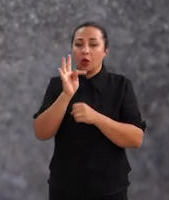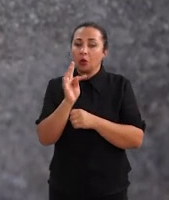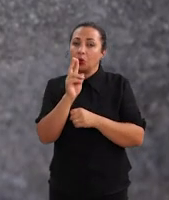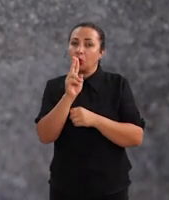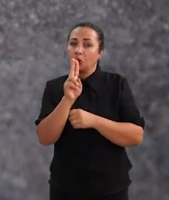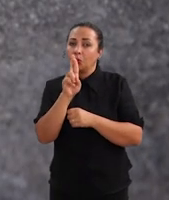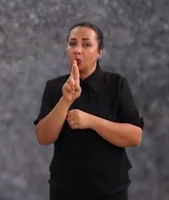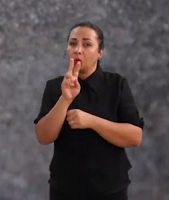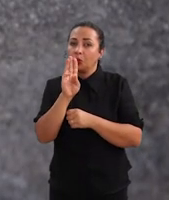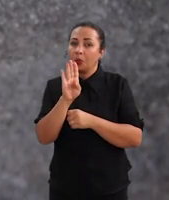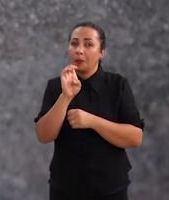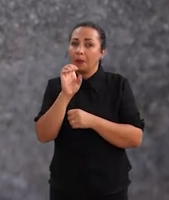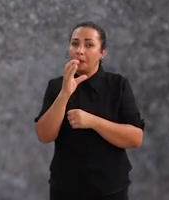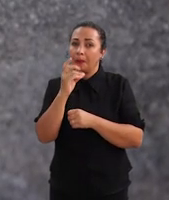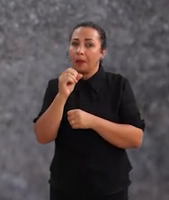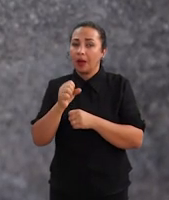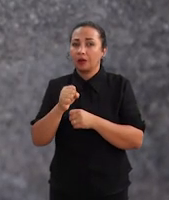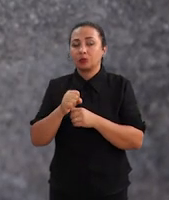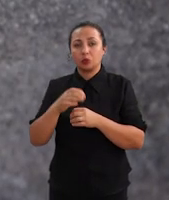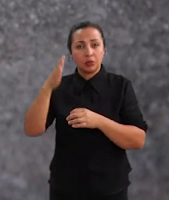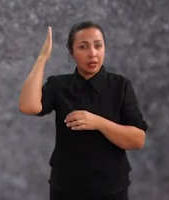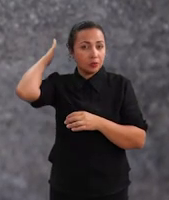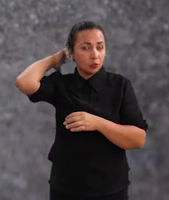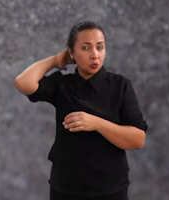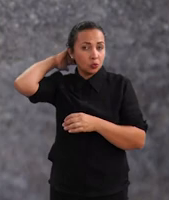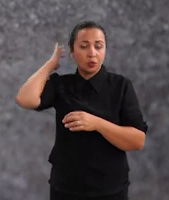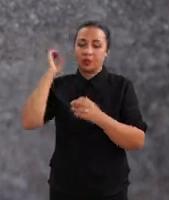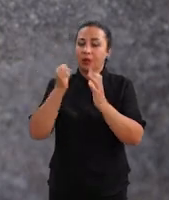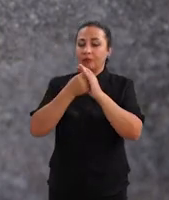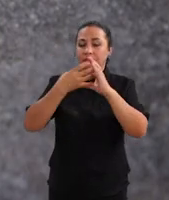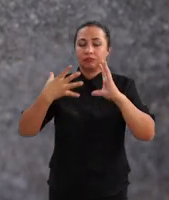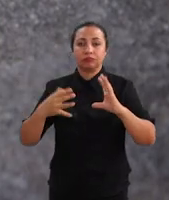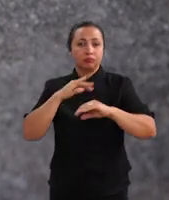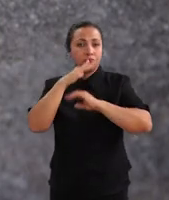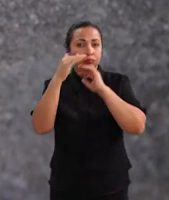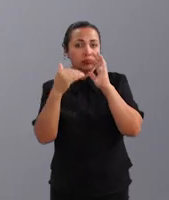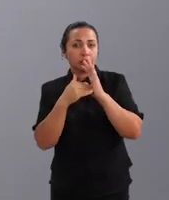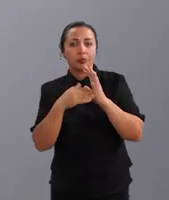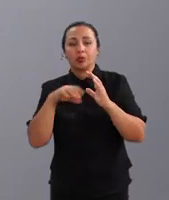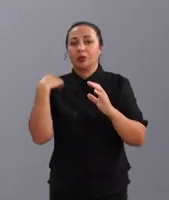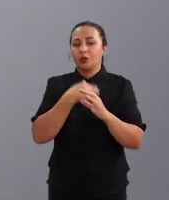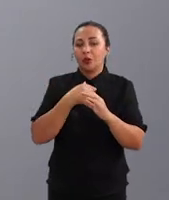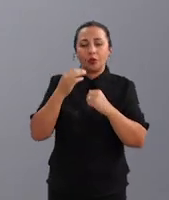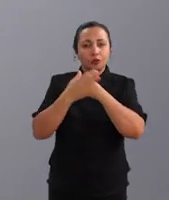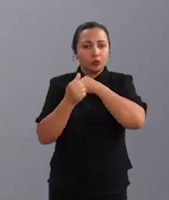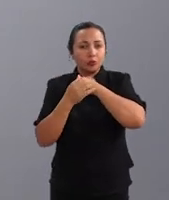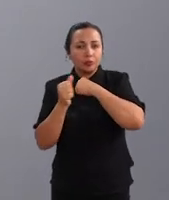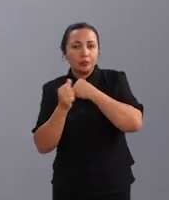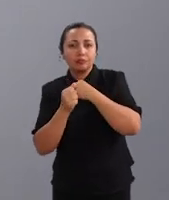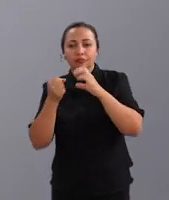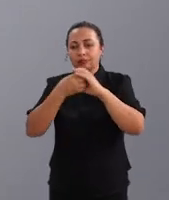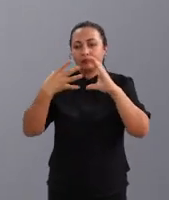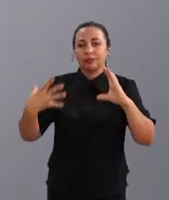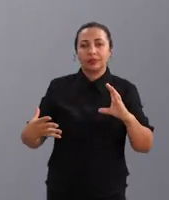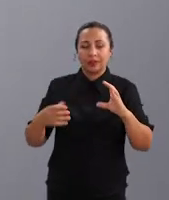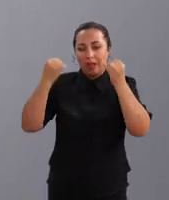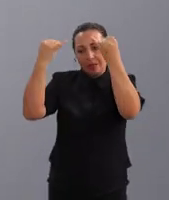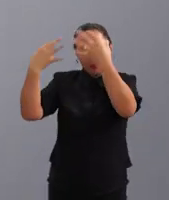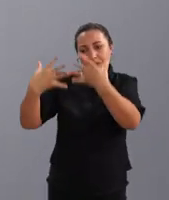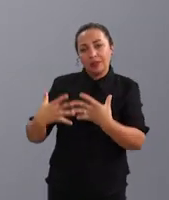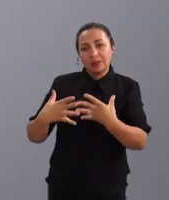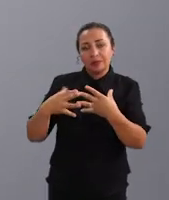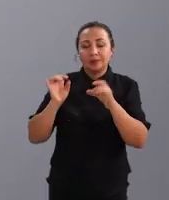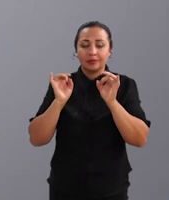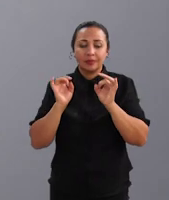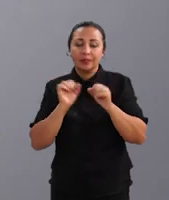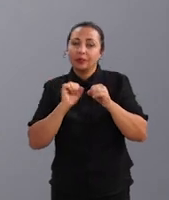tubérculos que existem no dorso. Então, todas essas são características que nós chamamos de características diagnósticas que